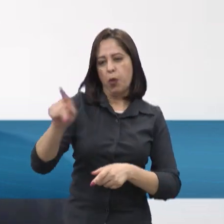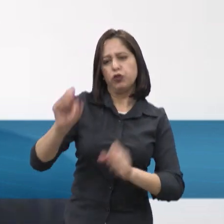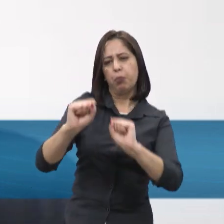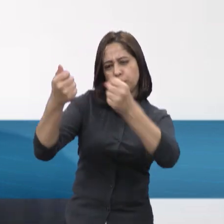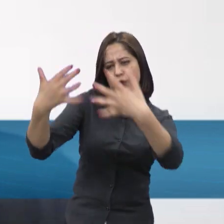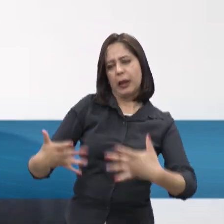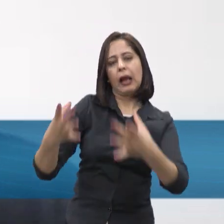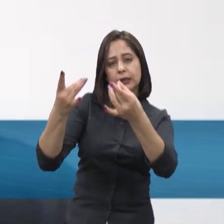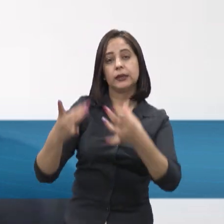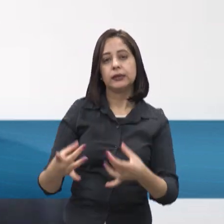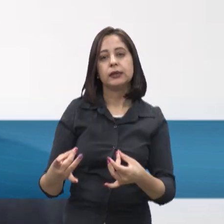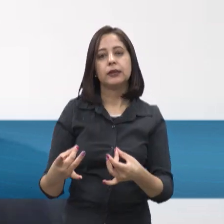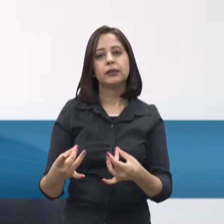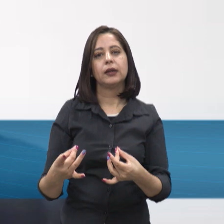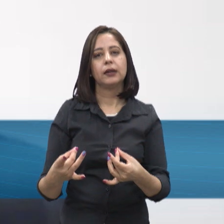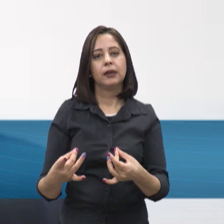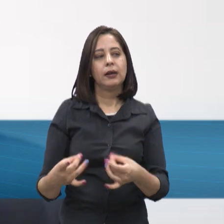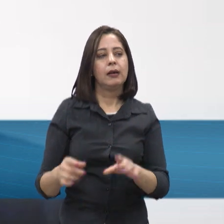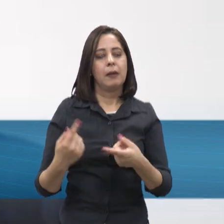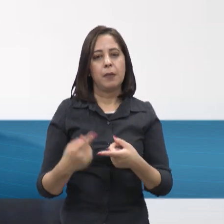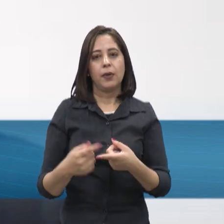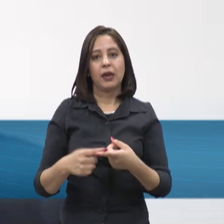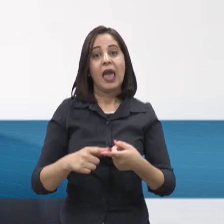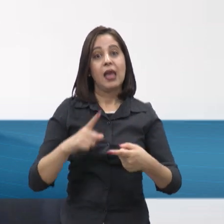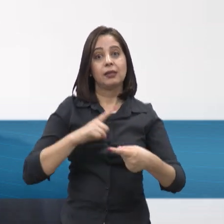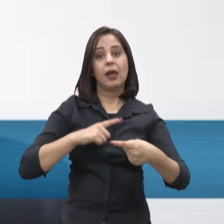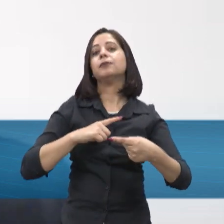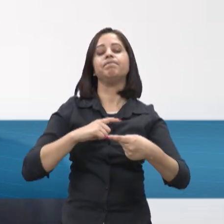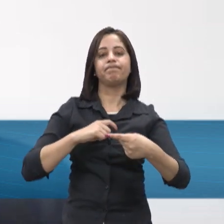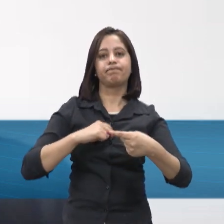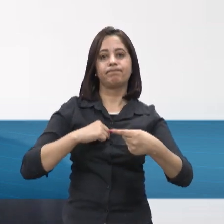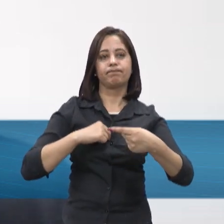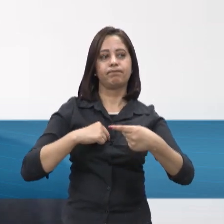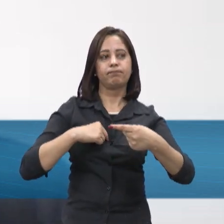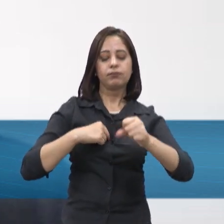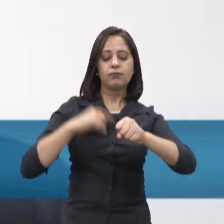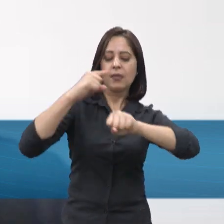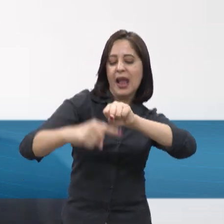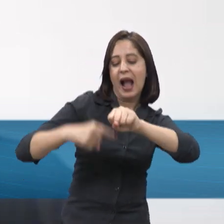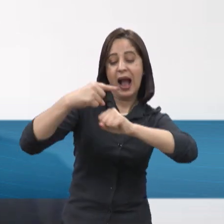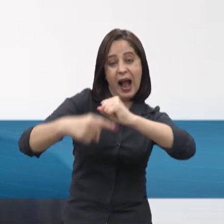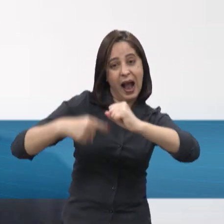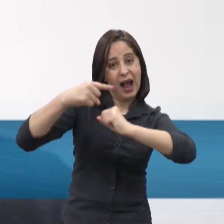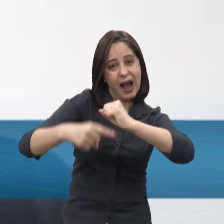mas é ali a nível atômico, e isso gera uma certa insegurança, principalmente